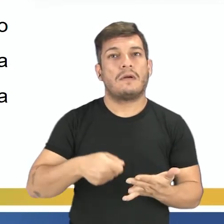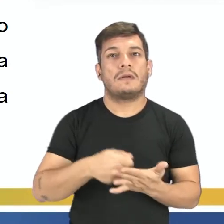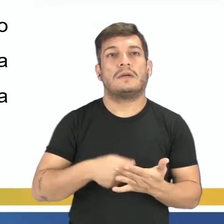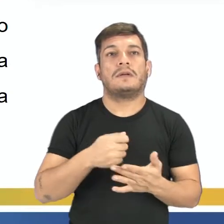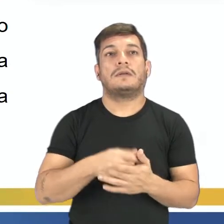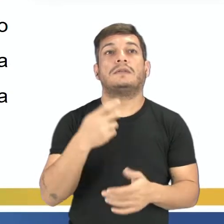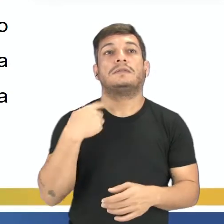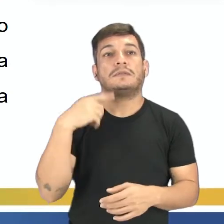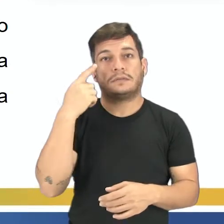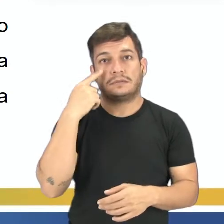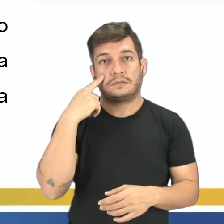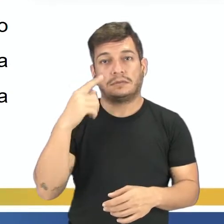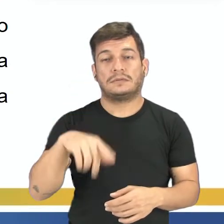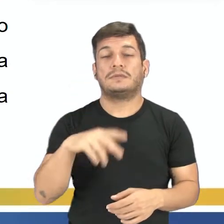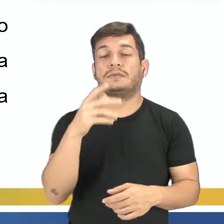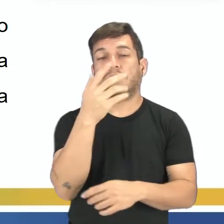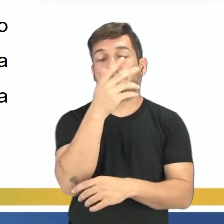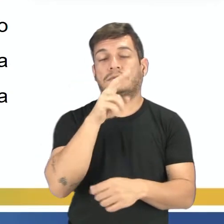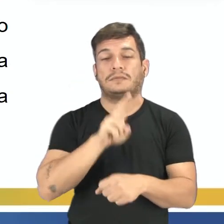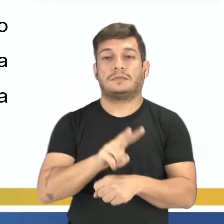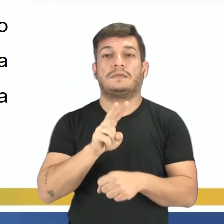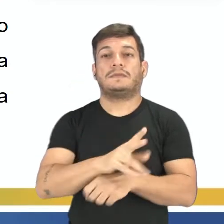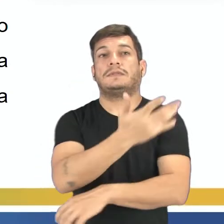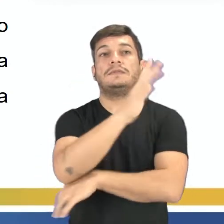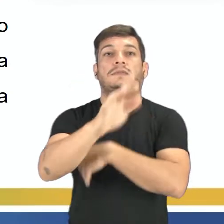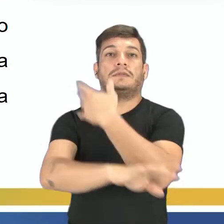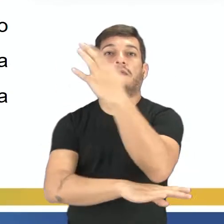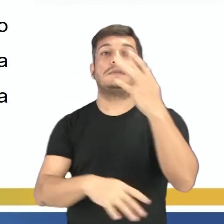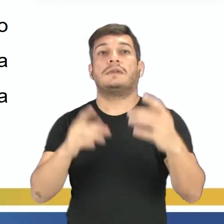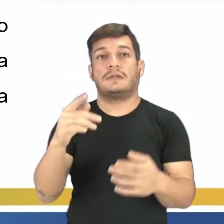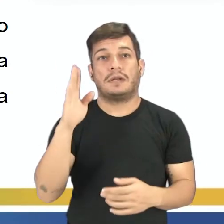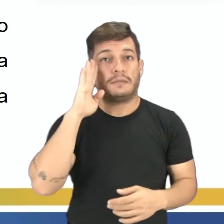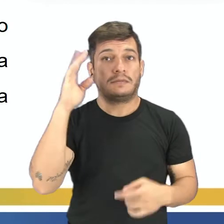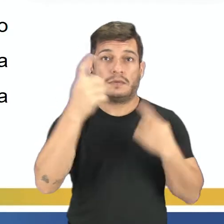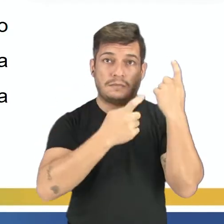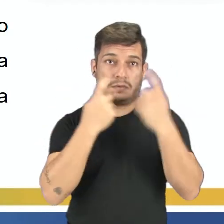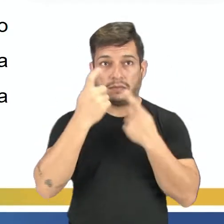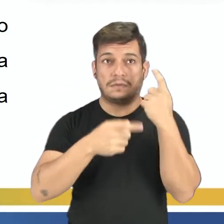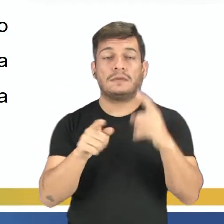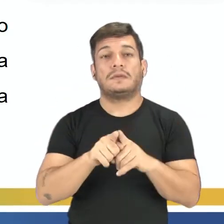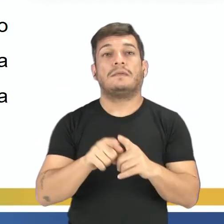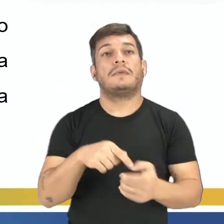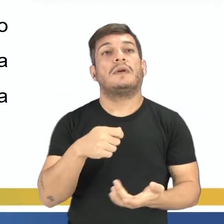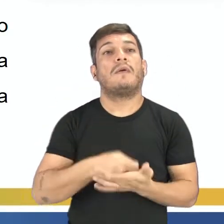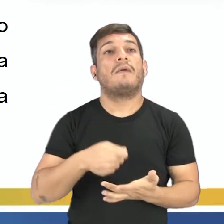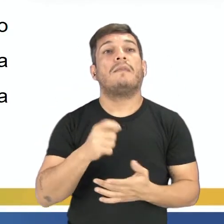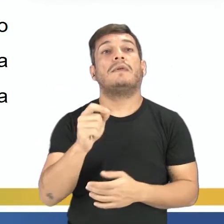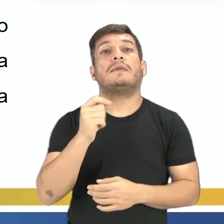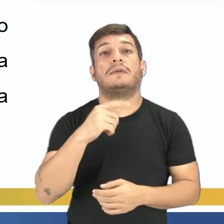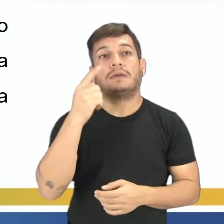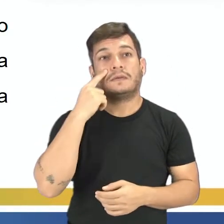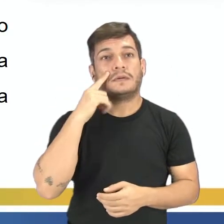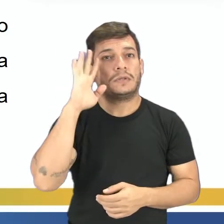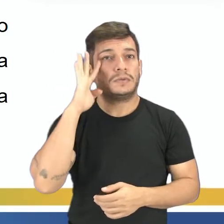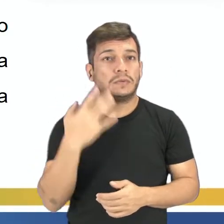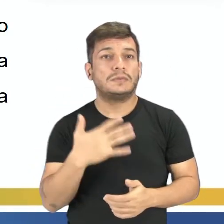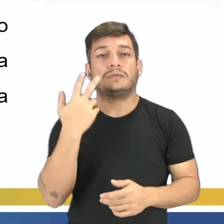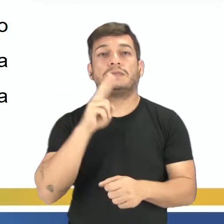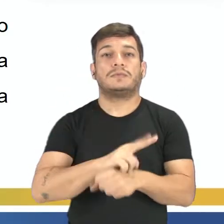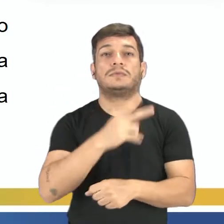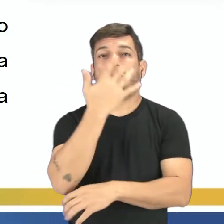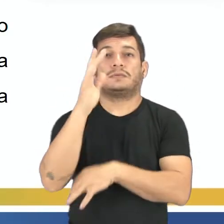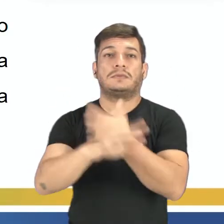preocupação, reivindicando medidas de proteção ambiental e, sobretudo, uma ampla